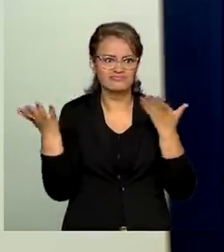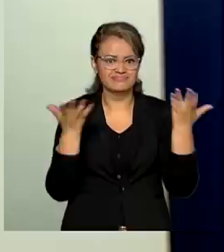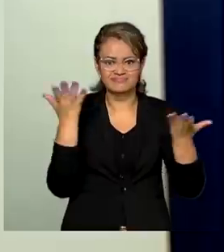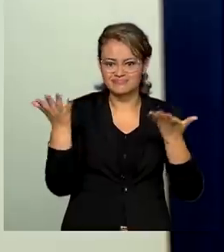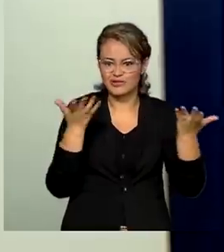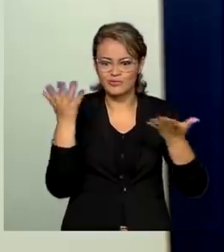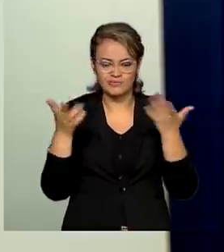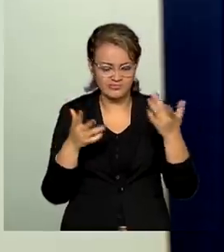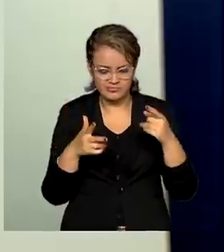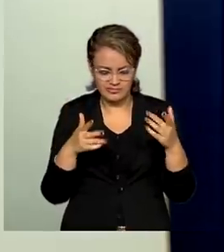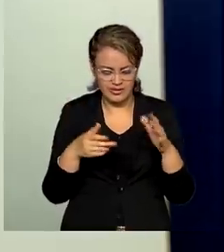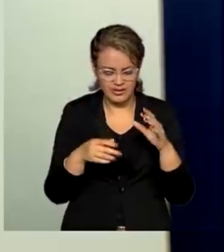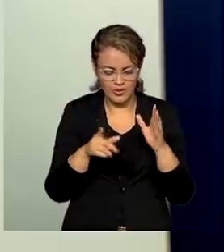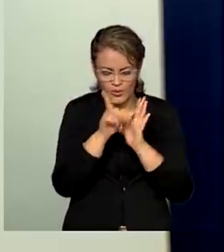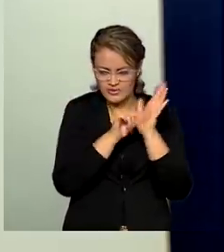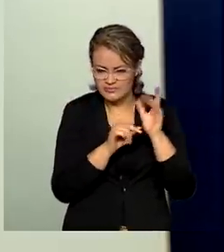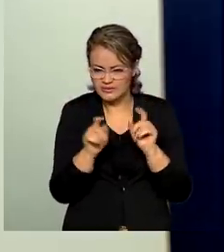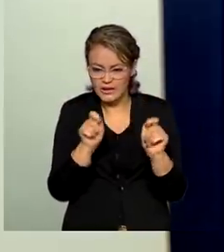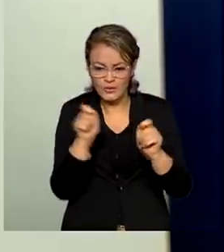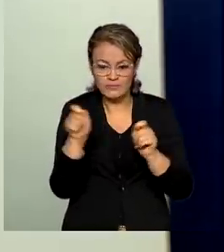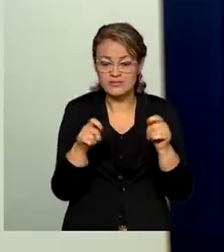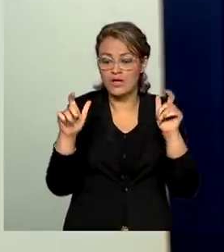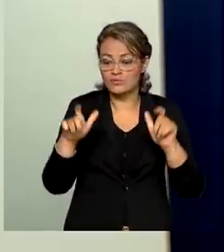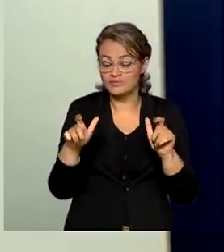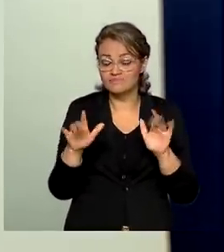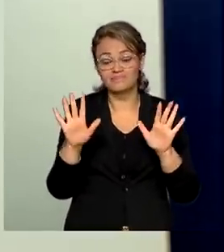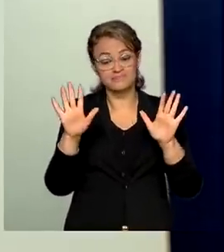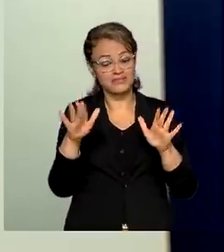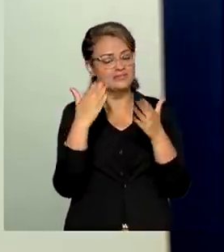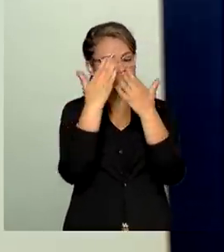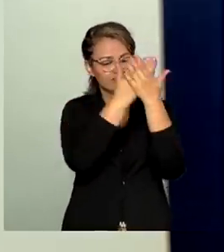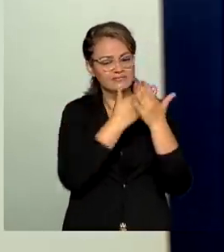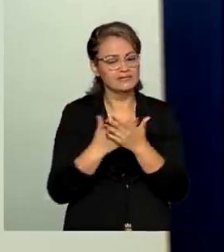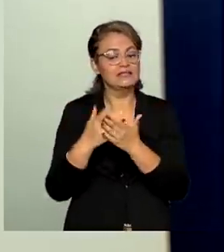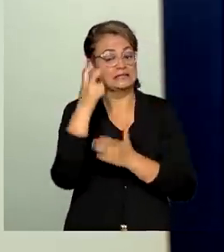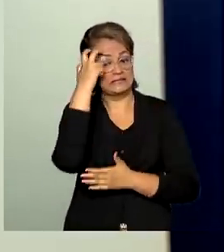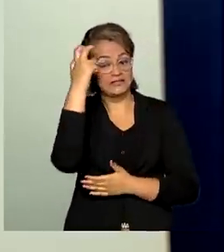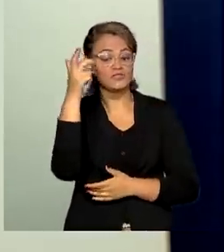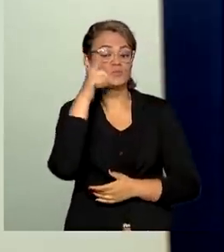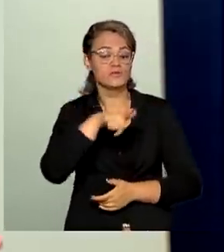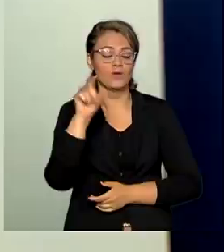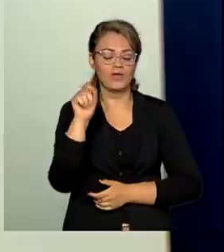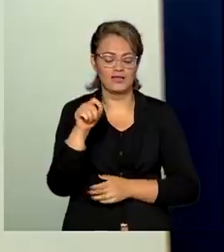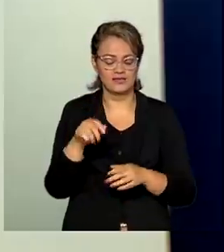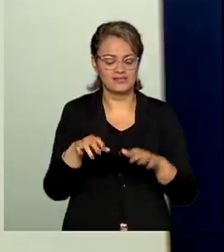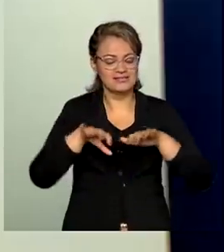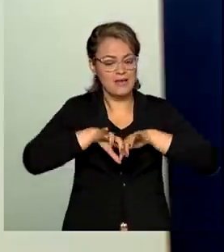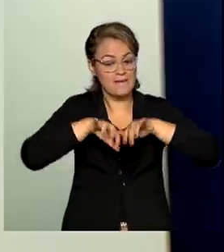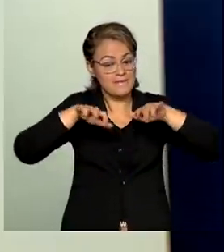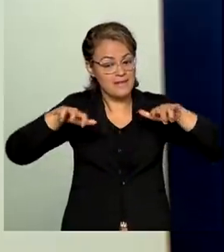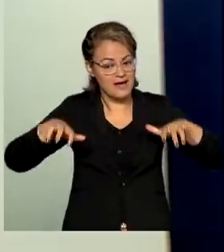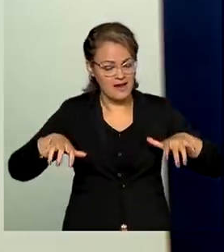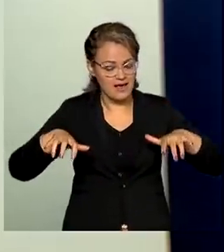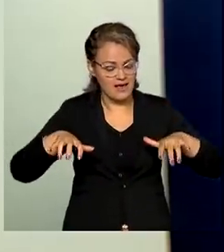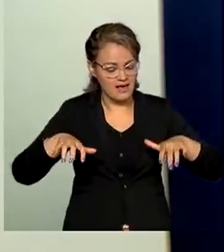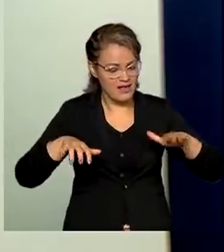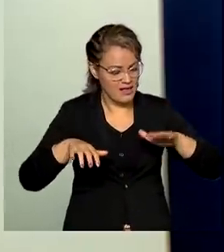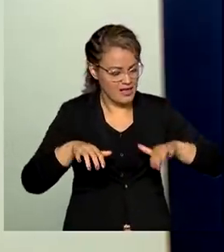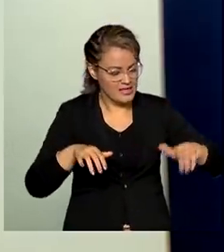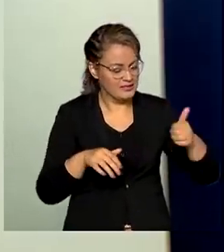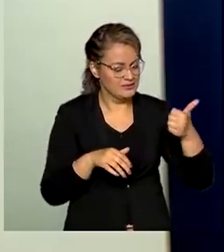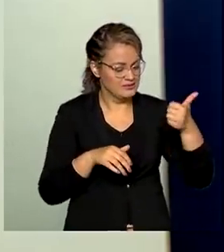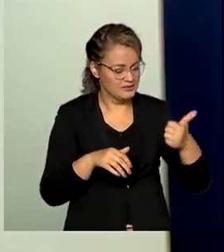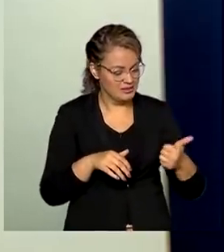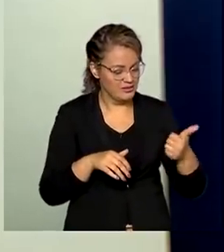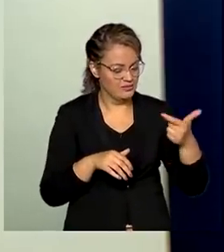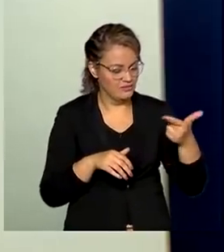onde cortar esse orçamento. A solução encontrada, que foi uma solução bastante inteligente, foi separar o montante de R$